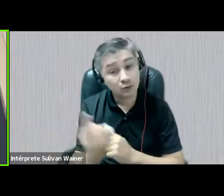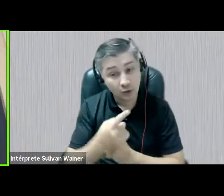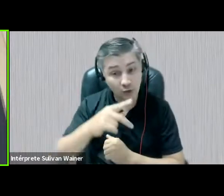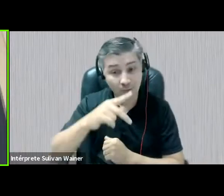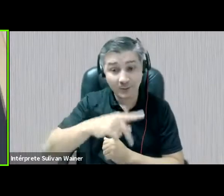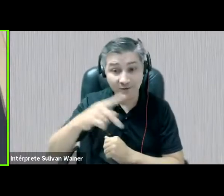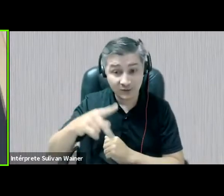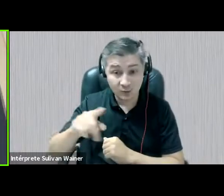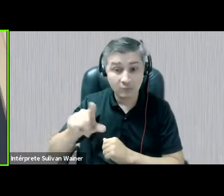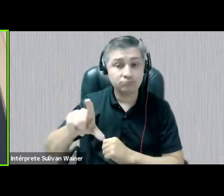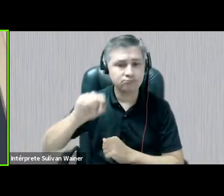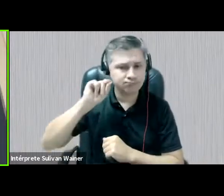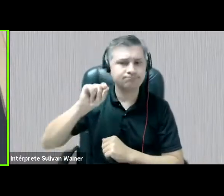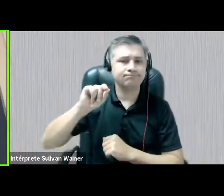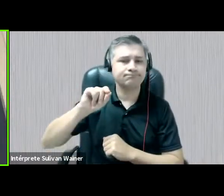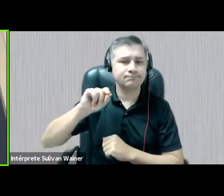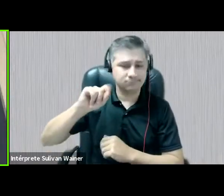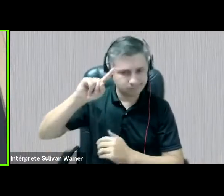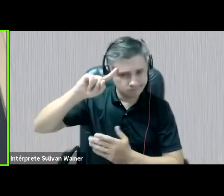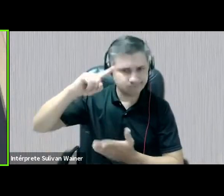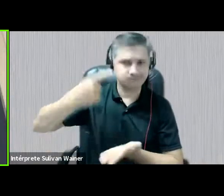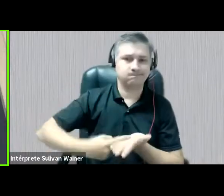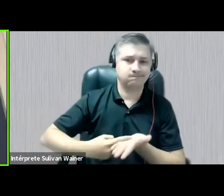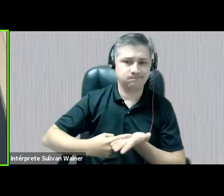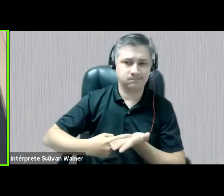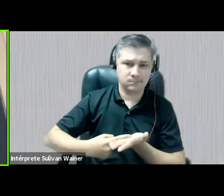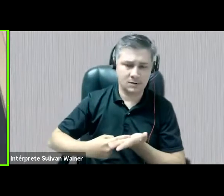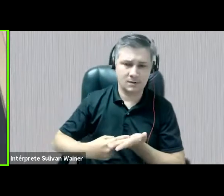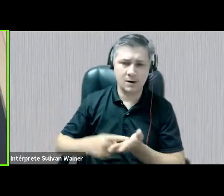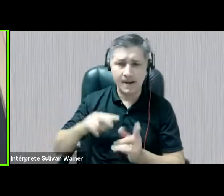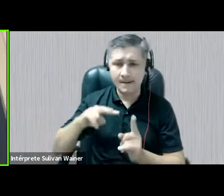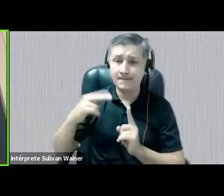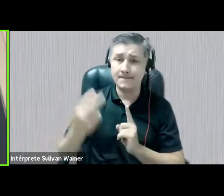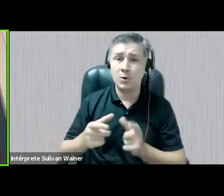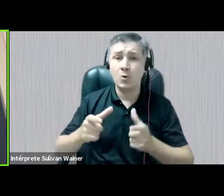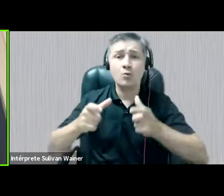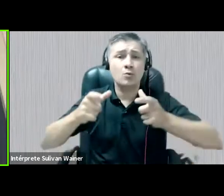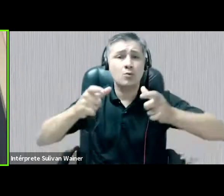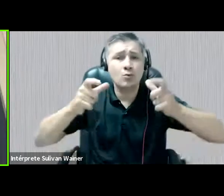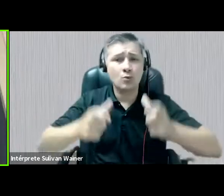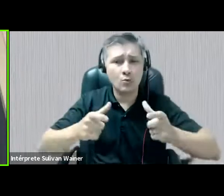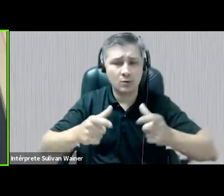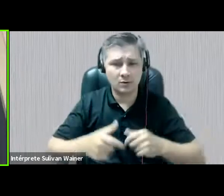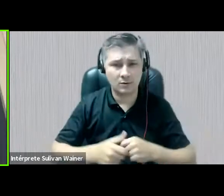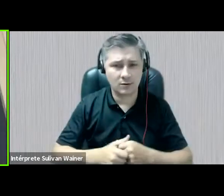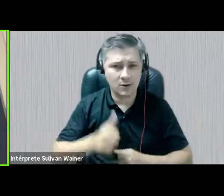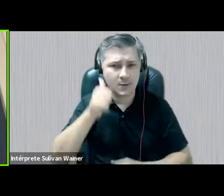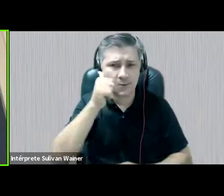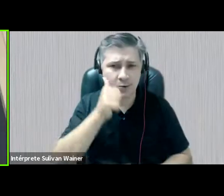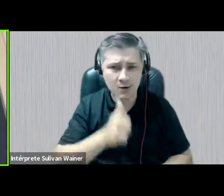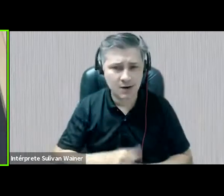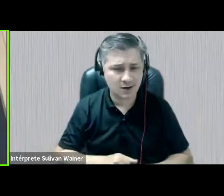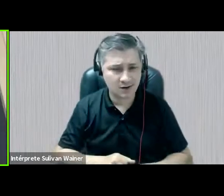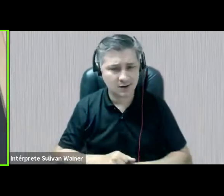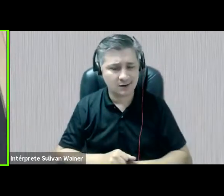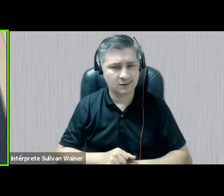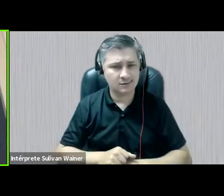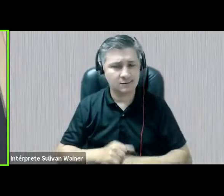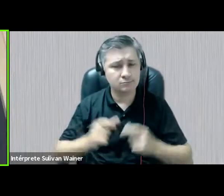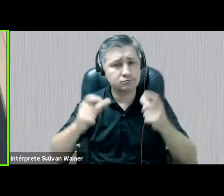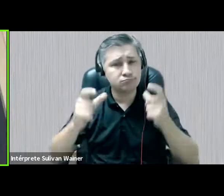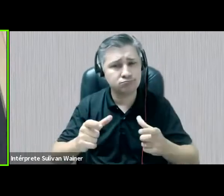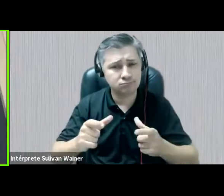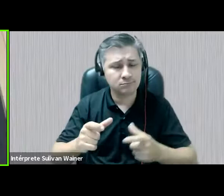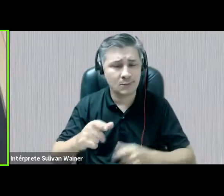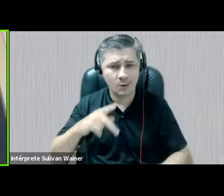escolhemos intencionalmente olhar a nossa posicionalidade enquanto mulheres, enquanto docentes que somos vinculadas aos